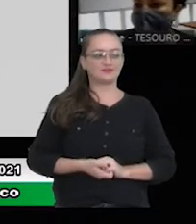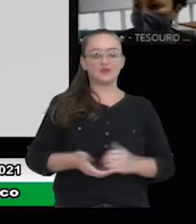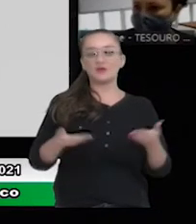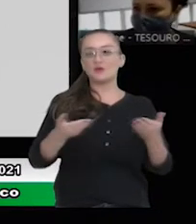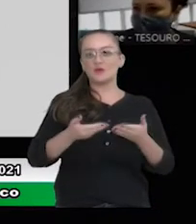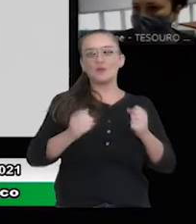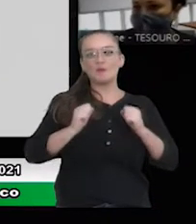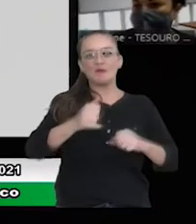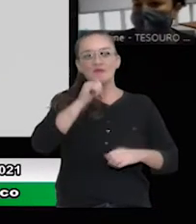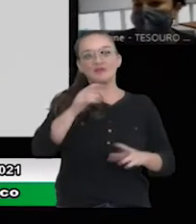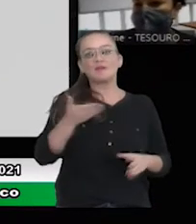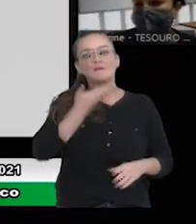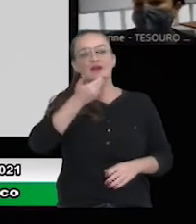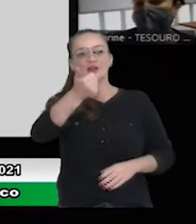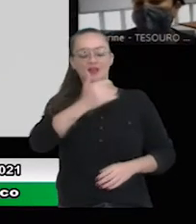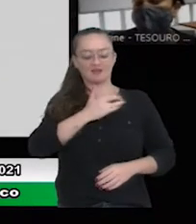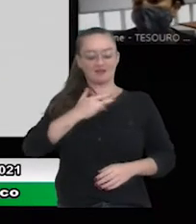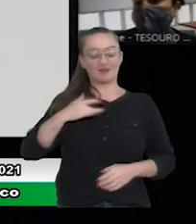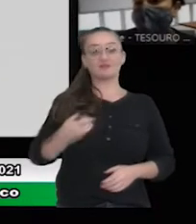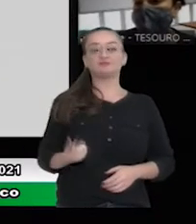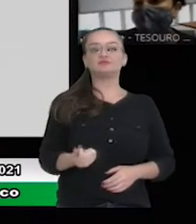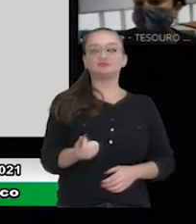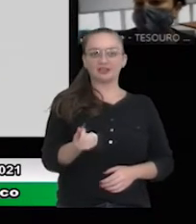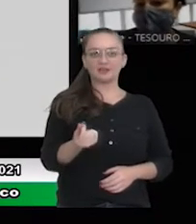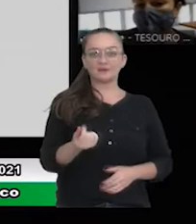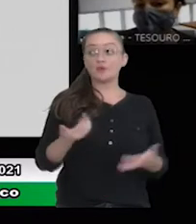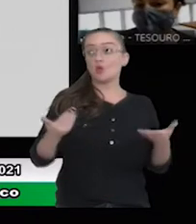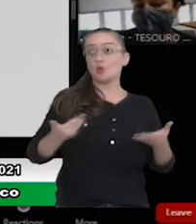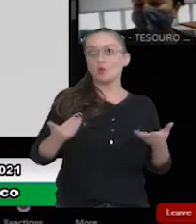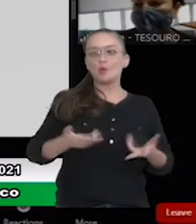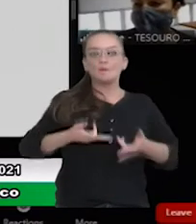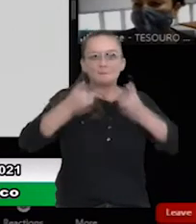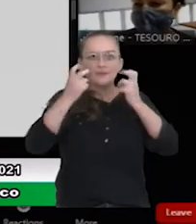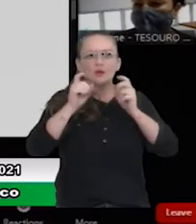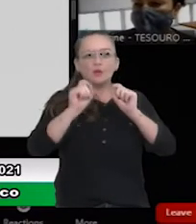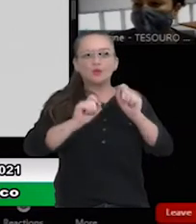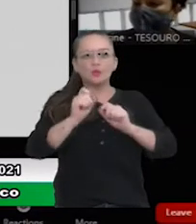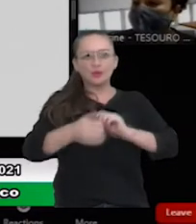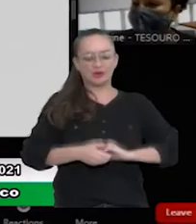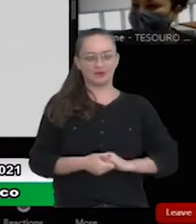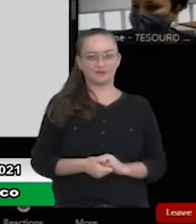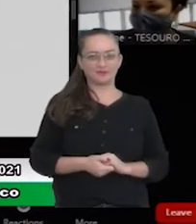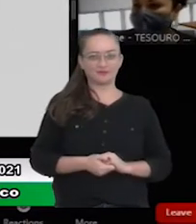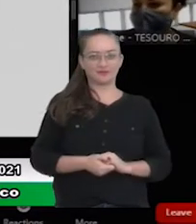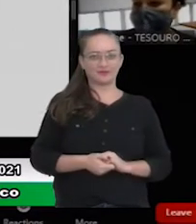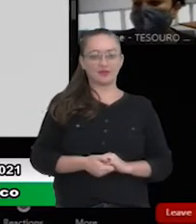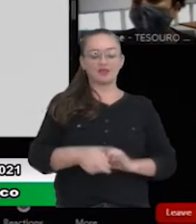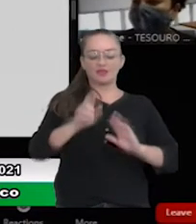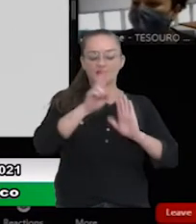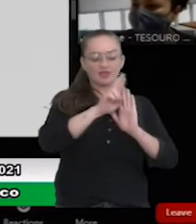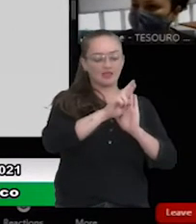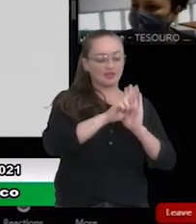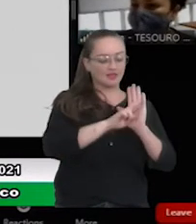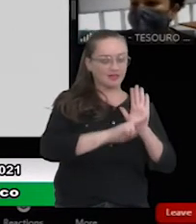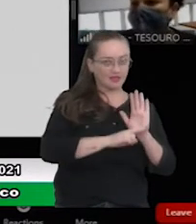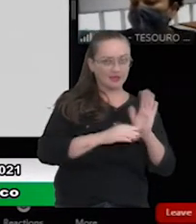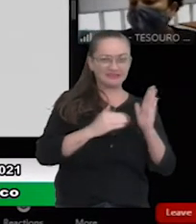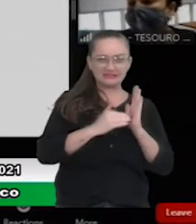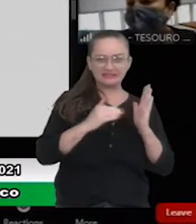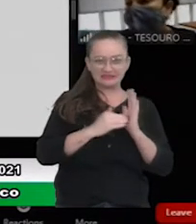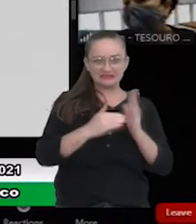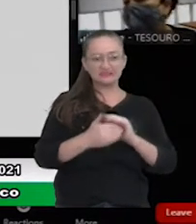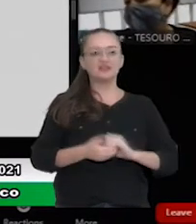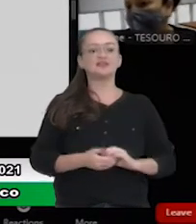consegue ter uma saúde financeira, hoje ela é vista ainda com muitas regras, com muitos limites,